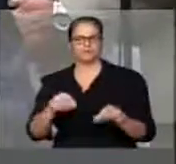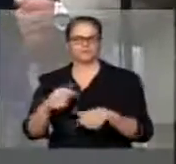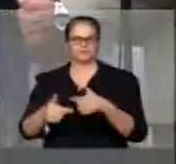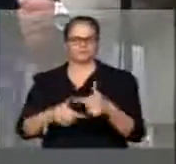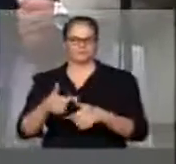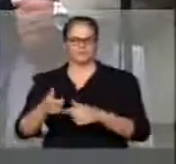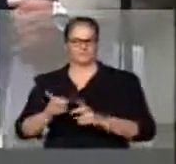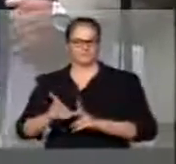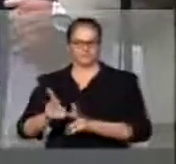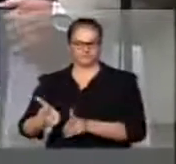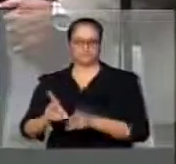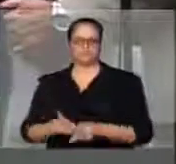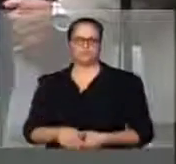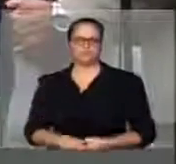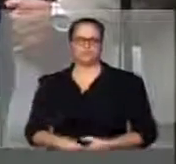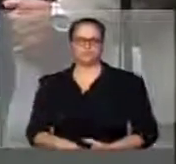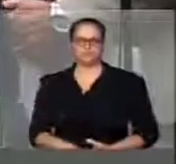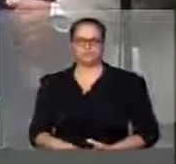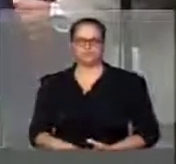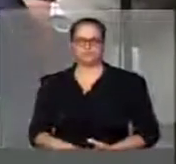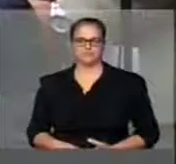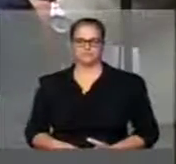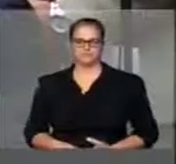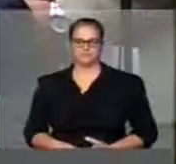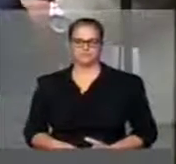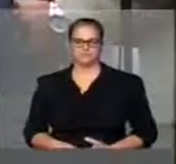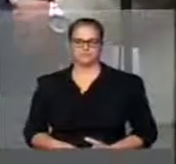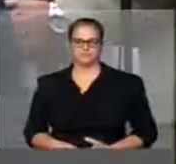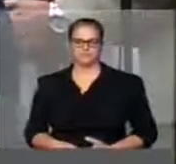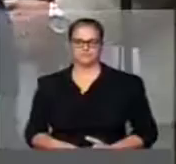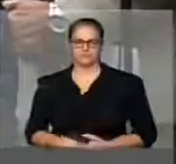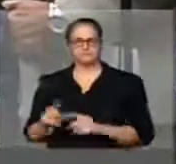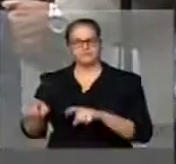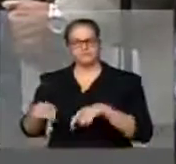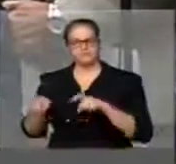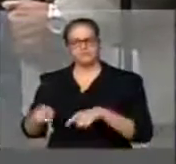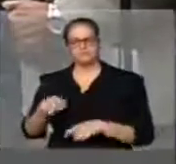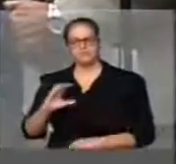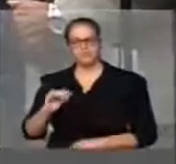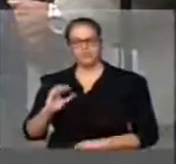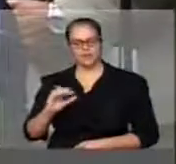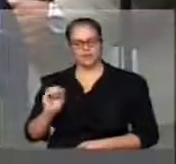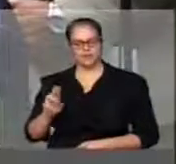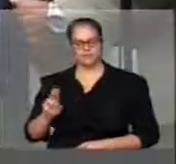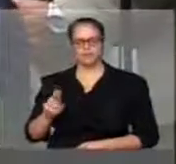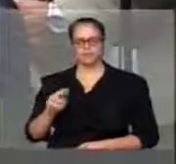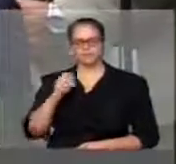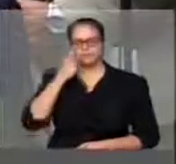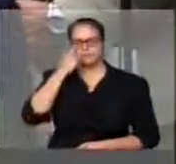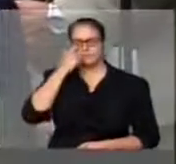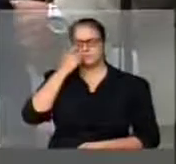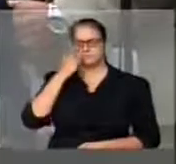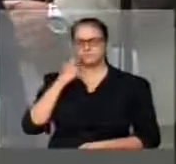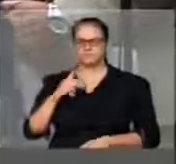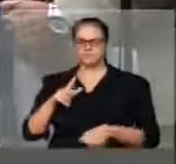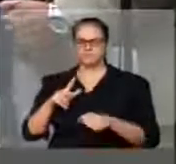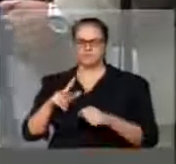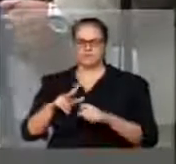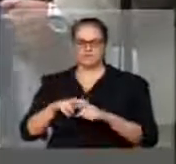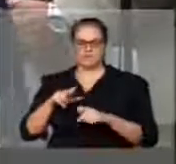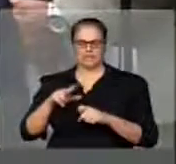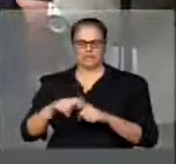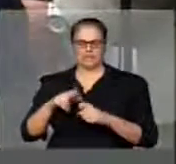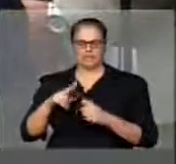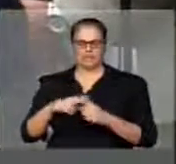cumprindo e desenvolvendo ainda mais a defesa da cacauicultura no nosso país, não só da cacauicultura, mas também das ações de tropicais.